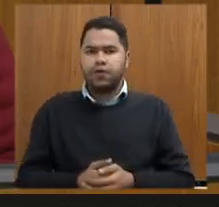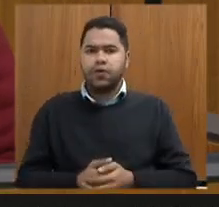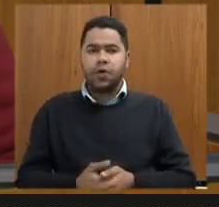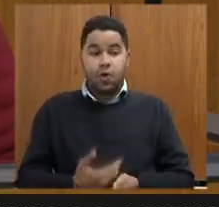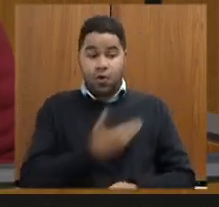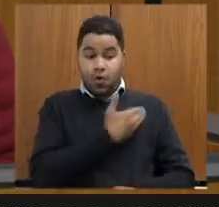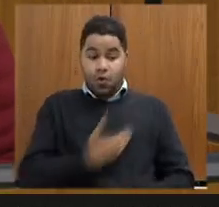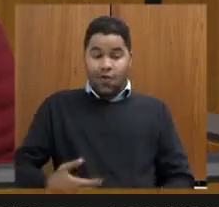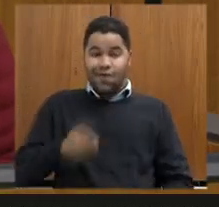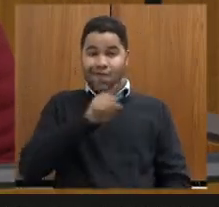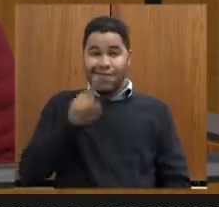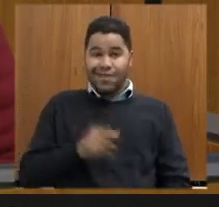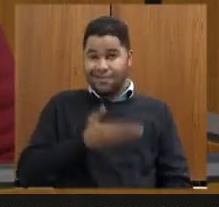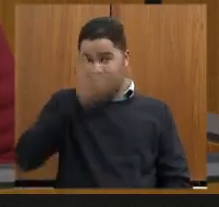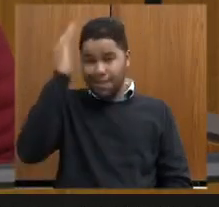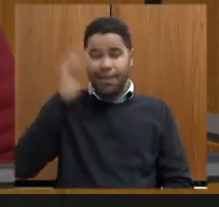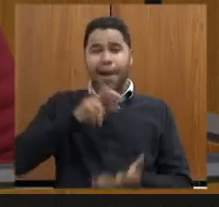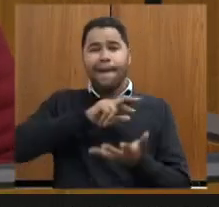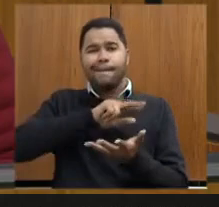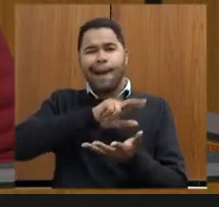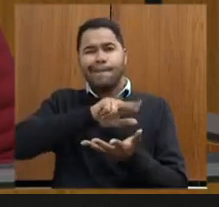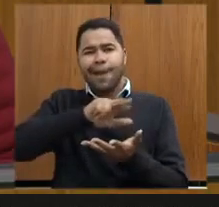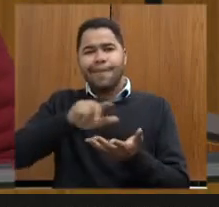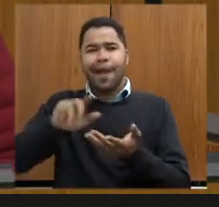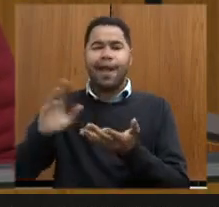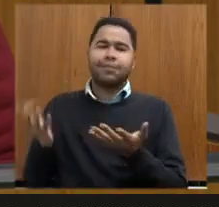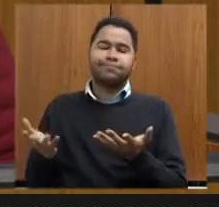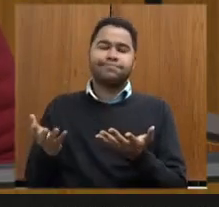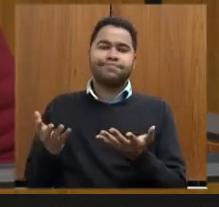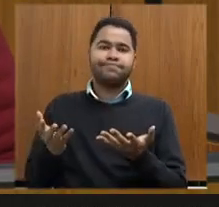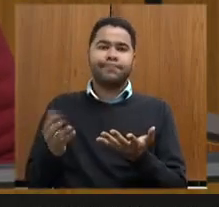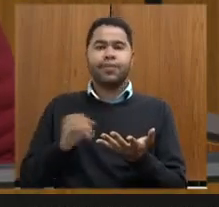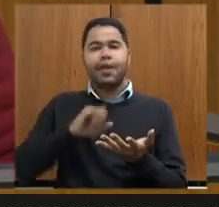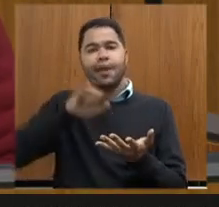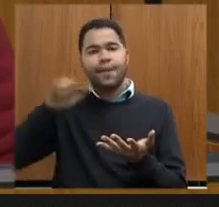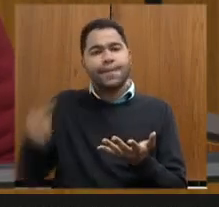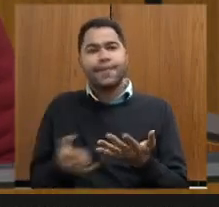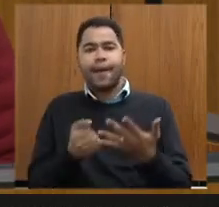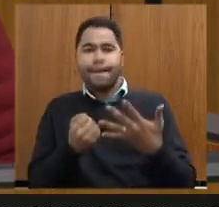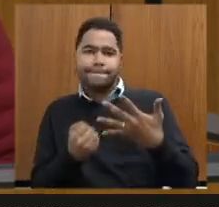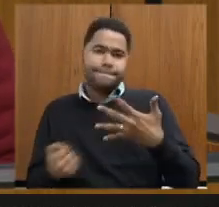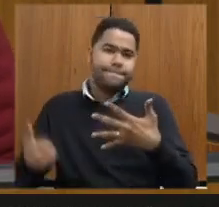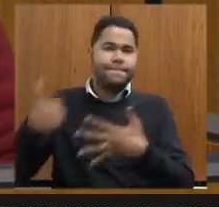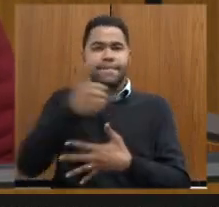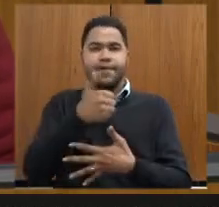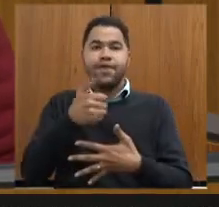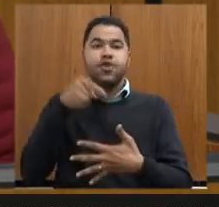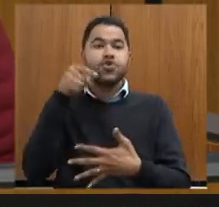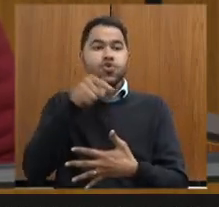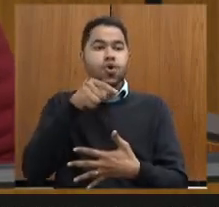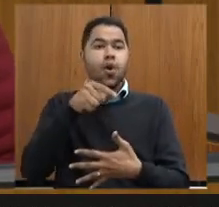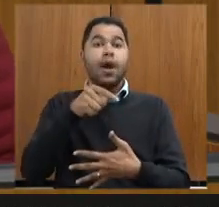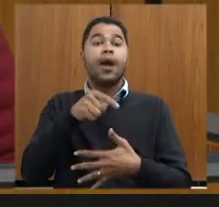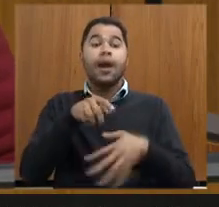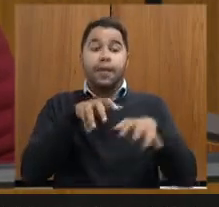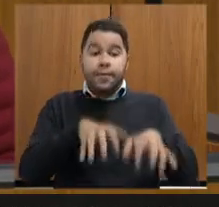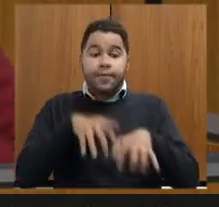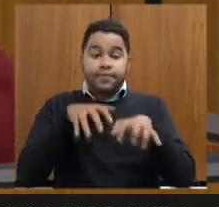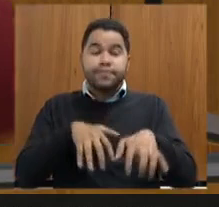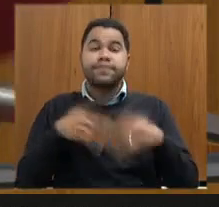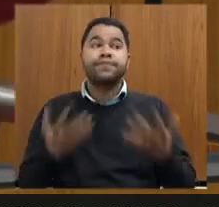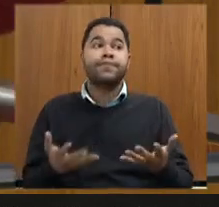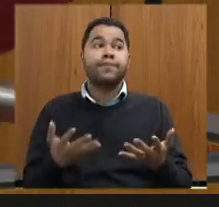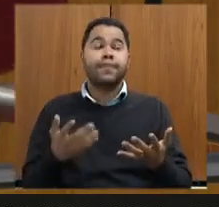governo Zema nas suas diversas estruturas privilegiou as mineradoras para atuarem na Serra do